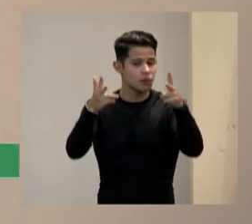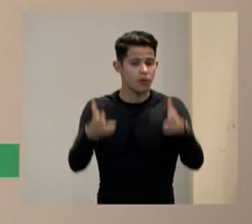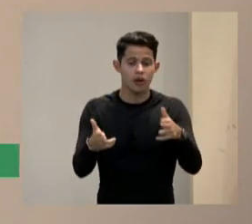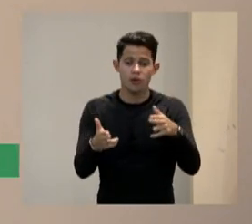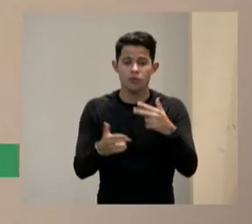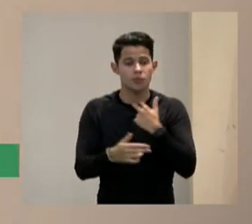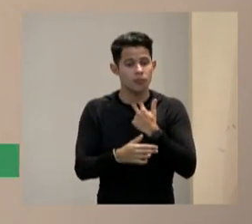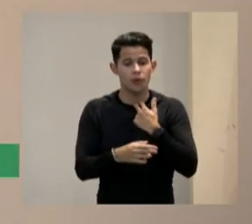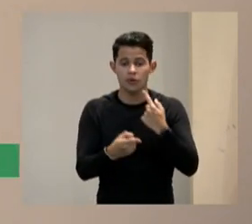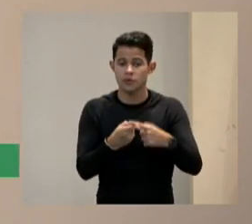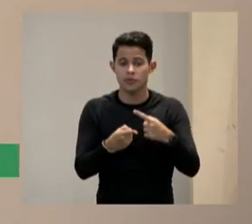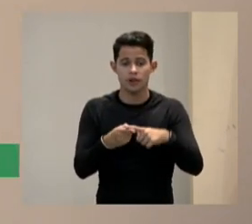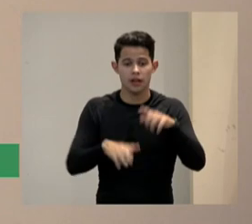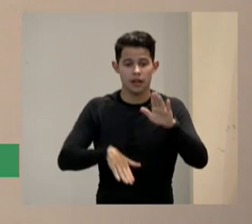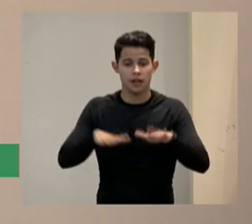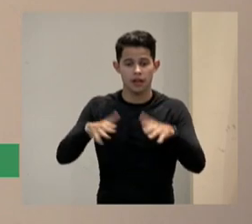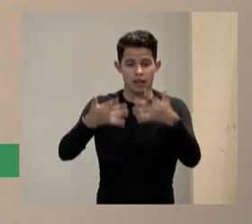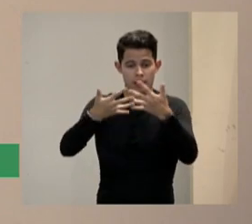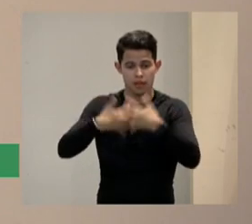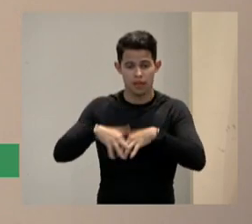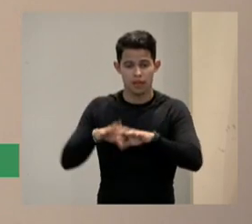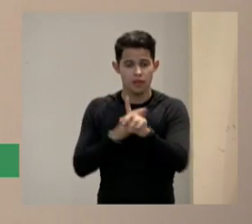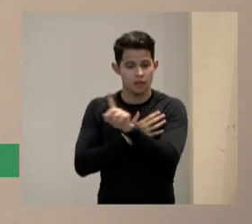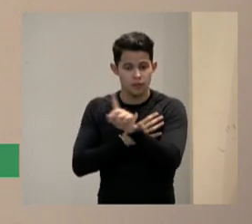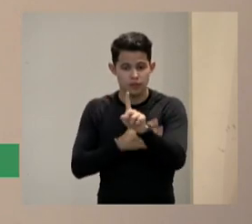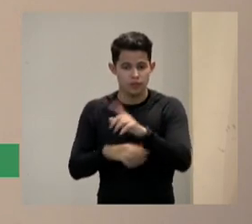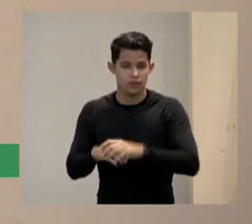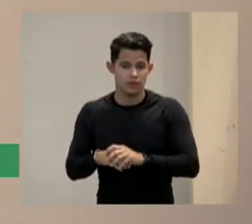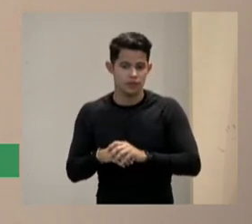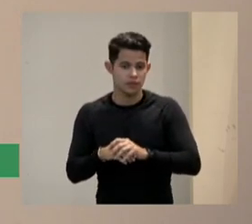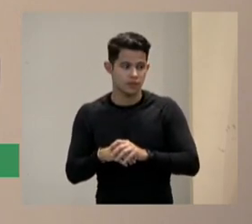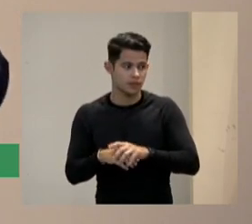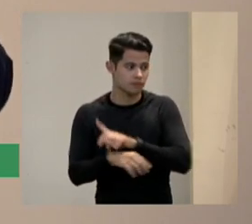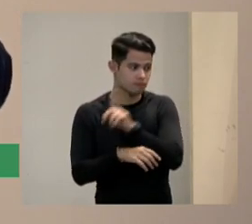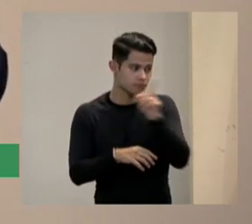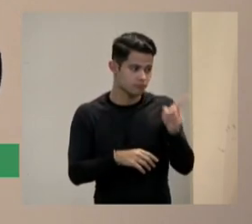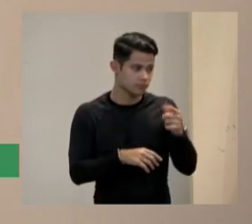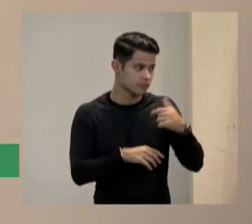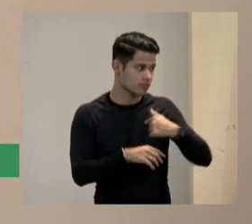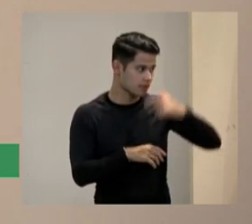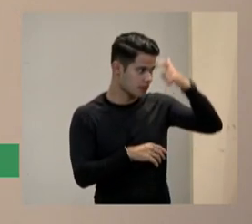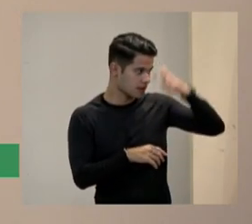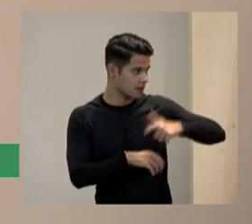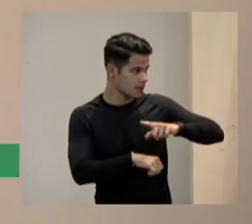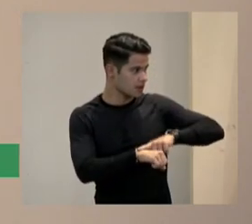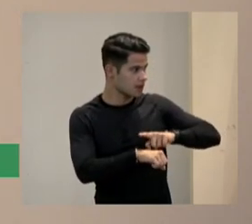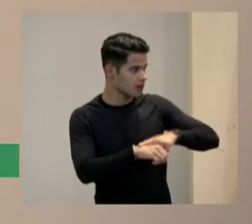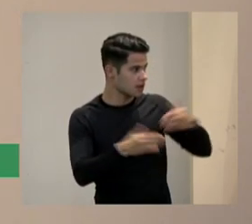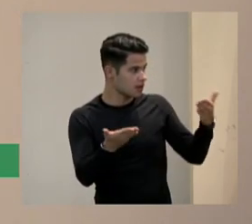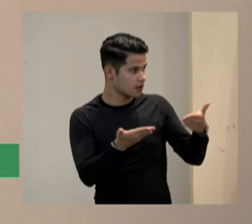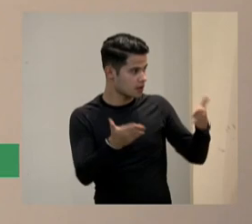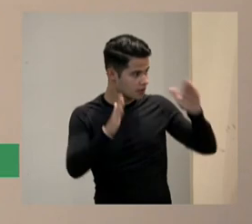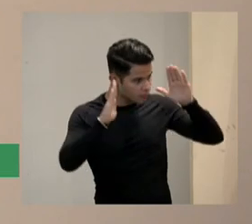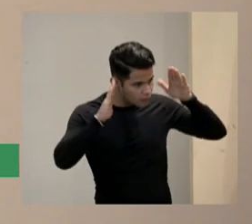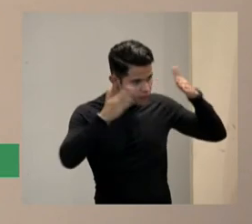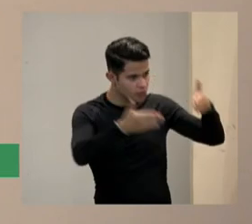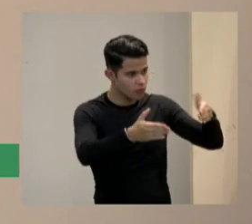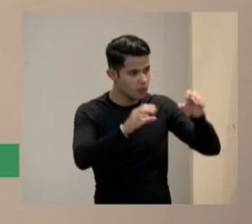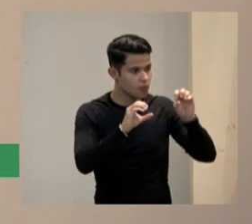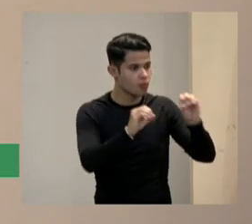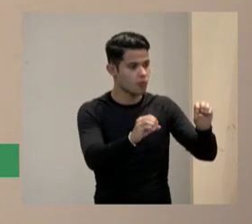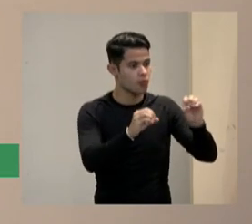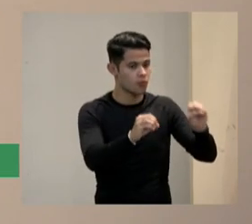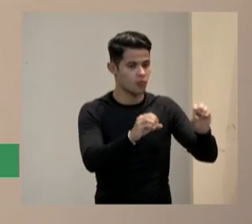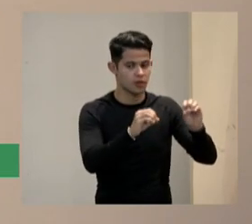certo não está dando certo e fundamentalmente estou olhando neste momento para o ensino fundamental